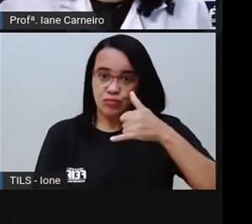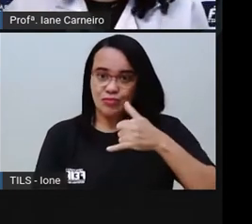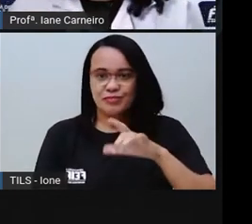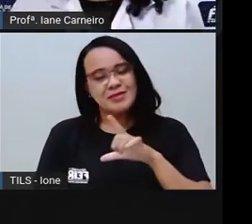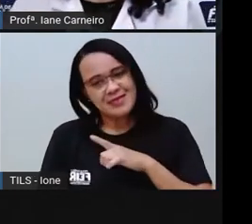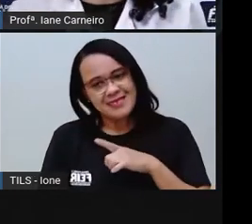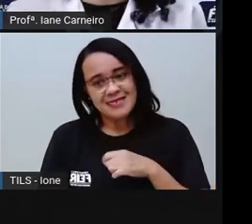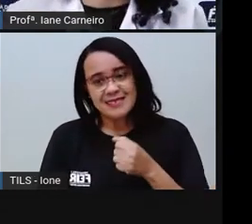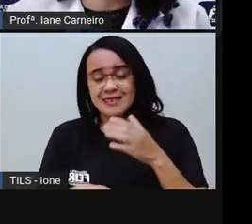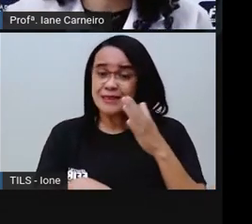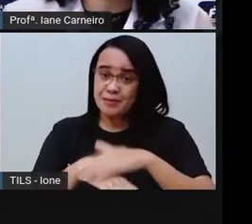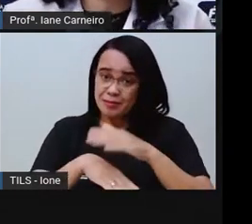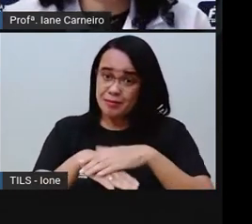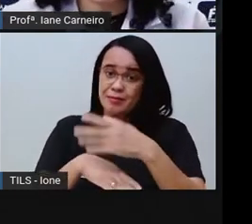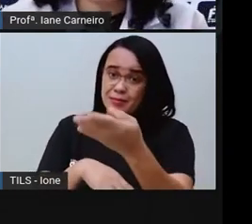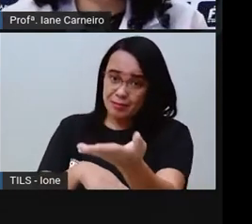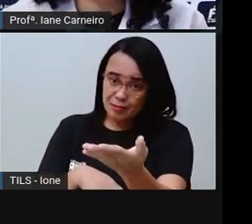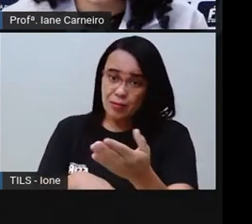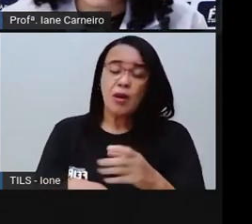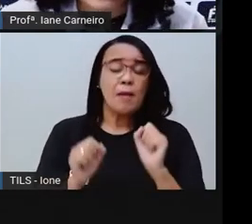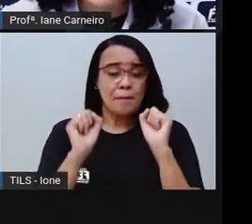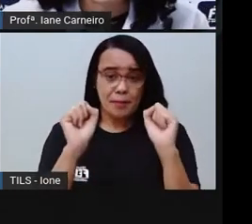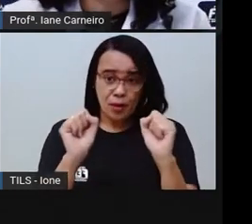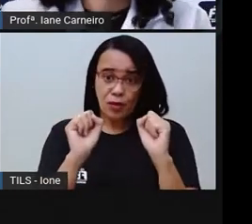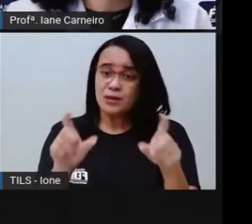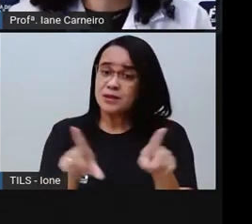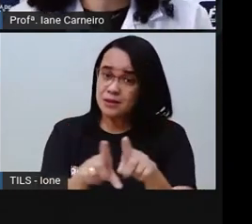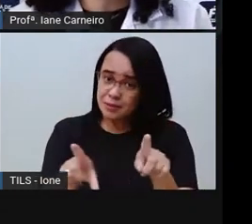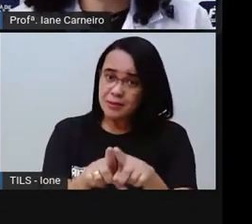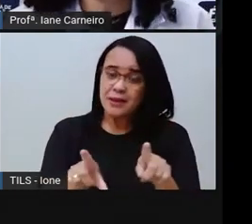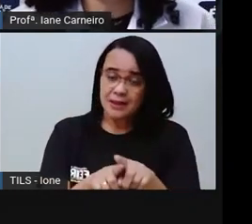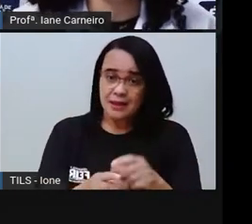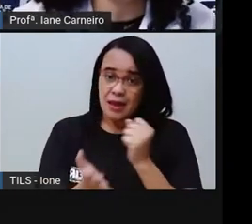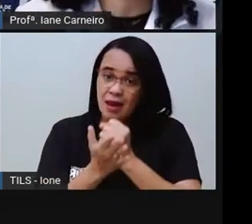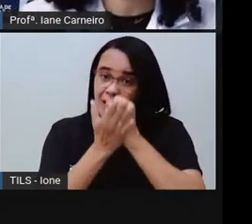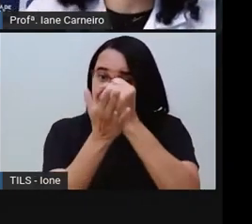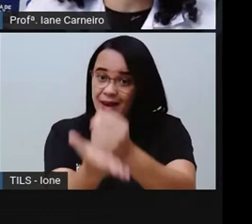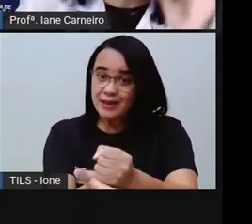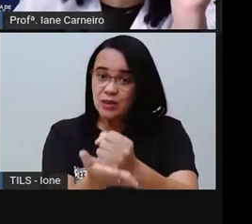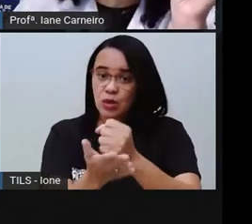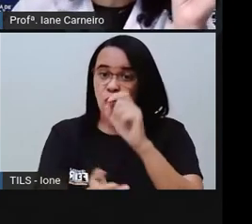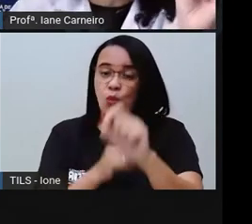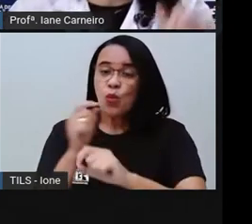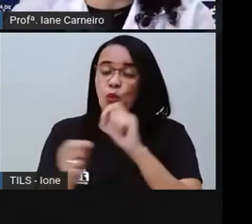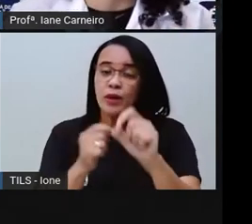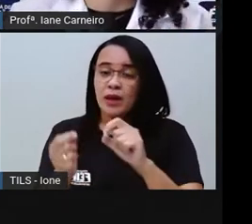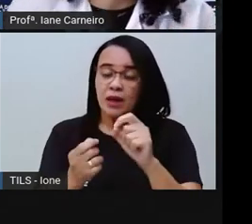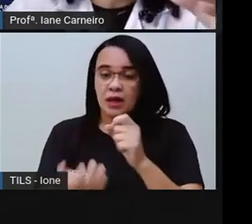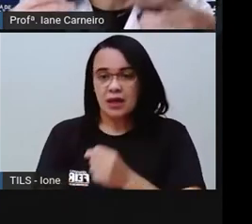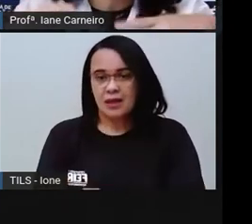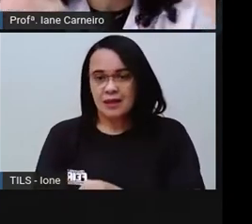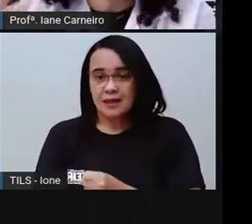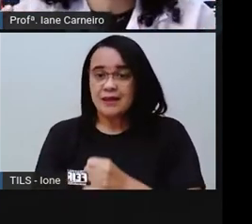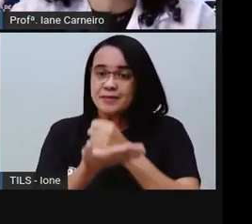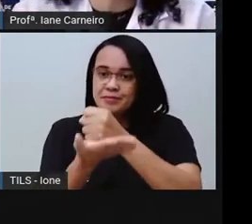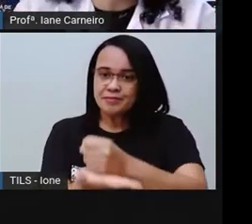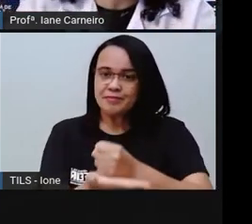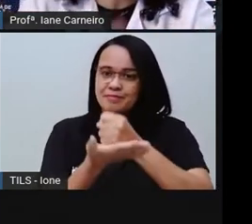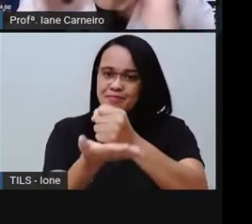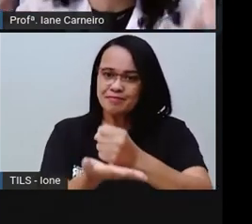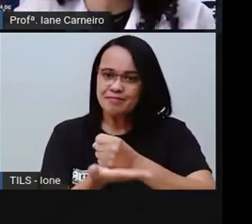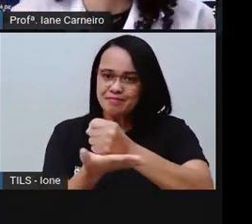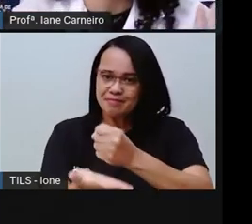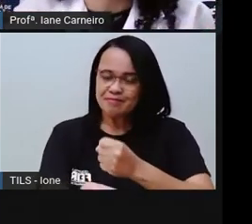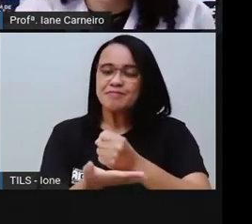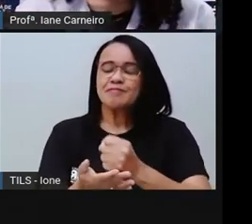É seu papel, enquanto morador de sua casa, contribuir, né? Com essas pequenas ações. Se a gente fizer todos os dias,